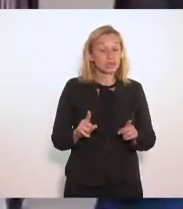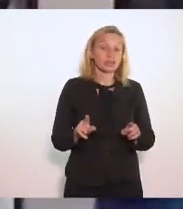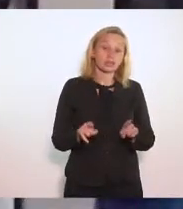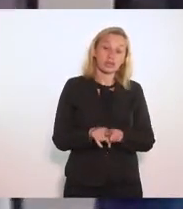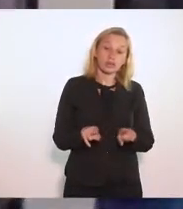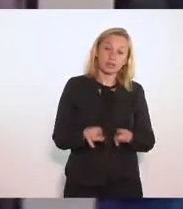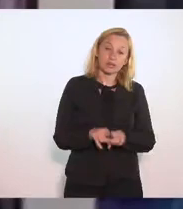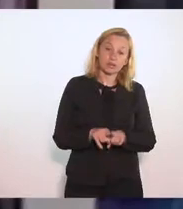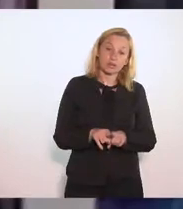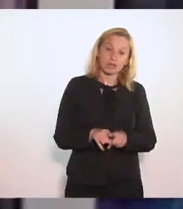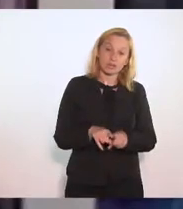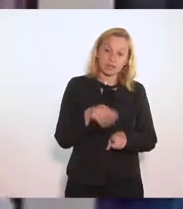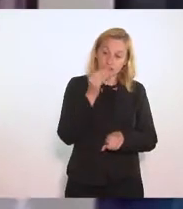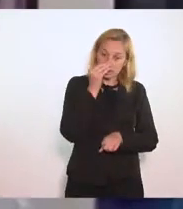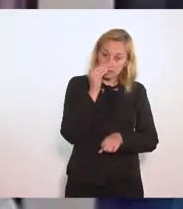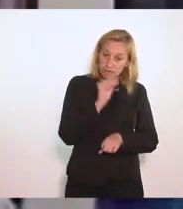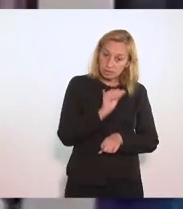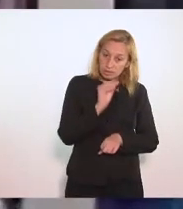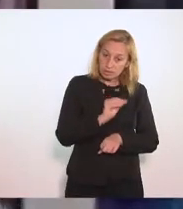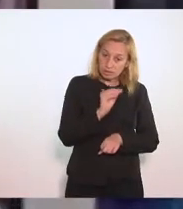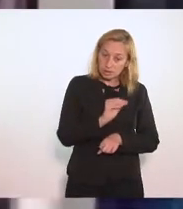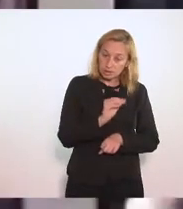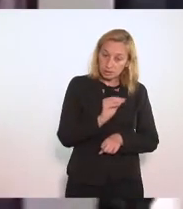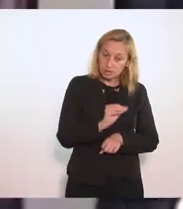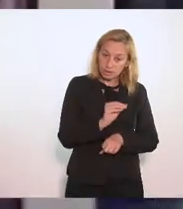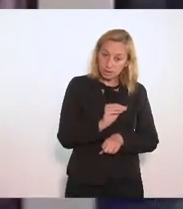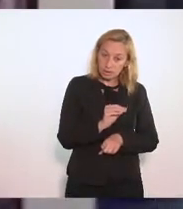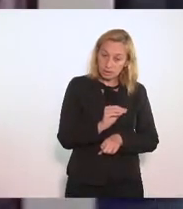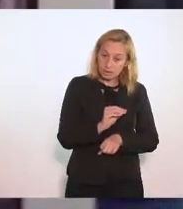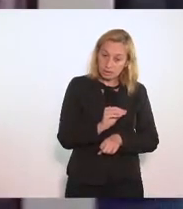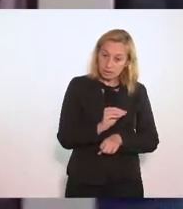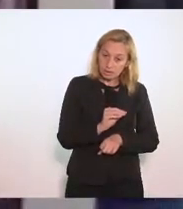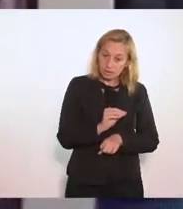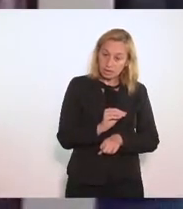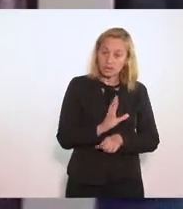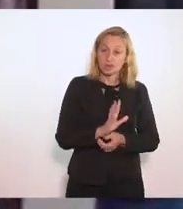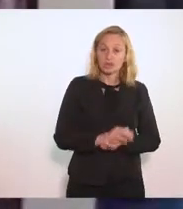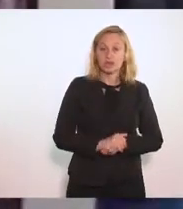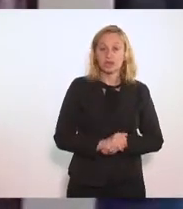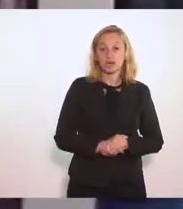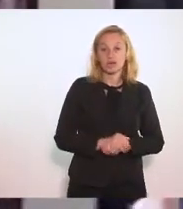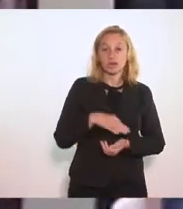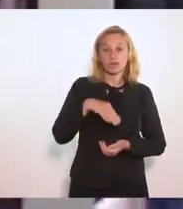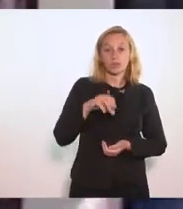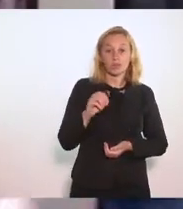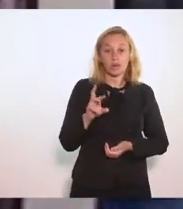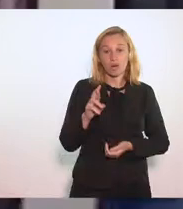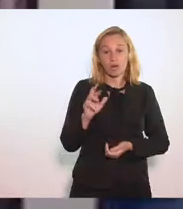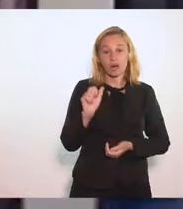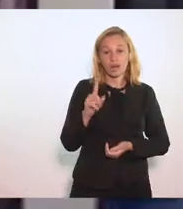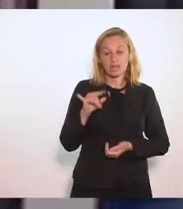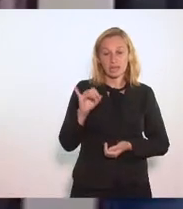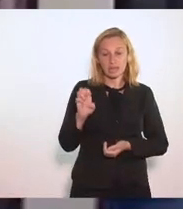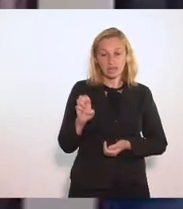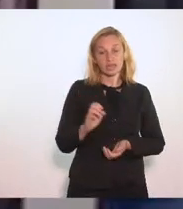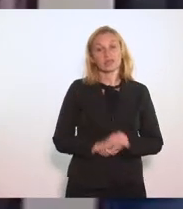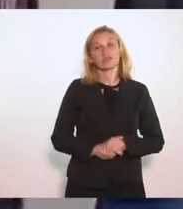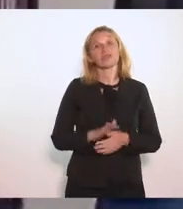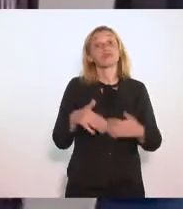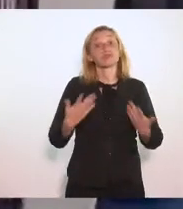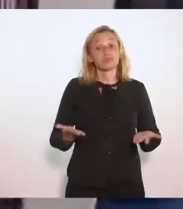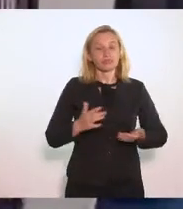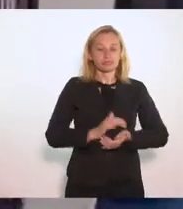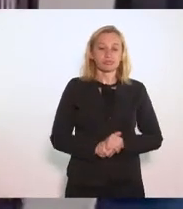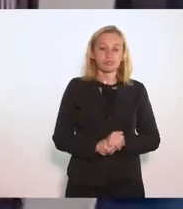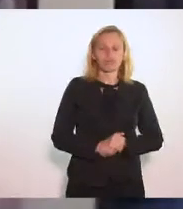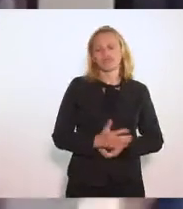Recriminava Por conta De uma Moralidade Então Isso daí É